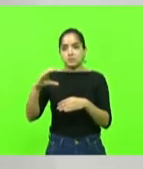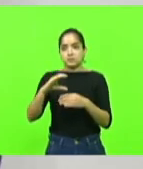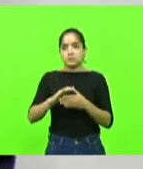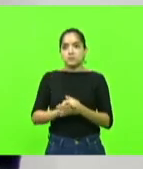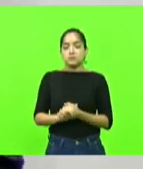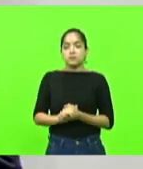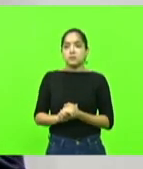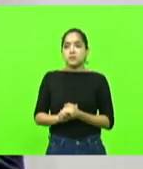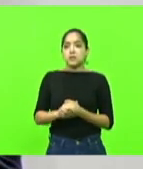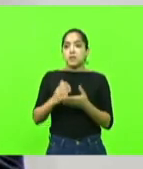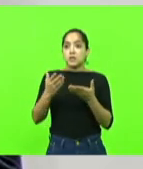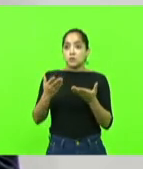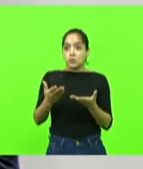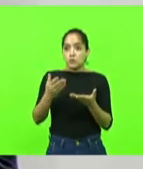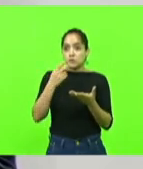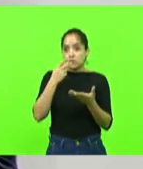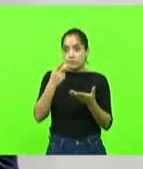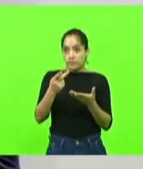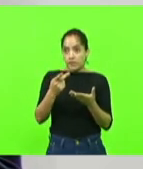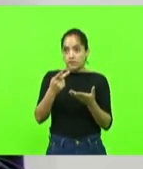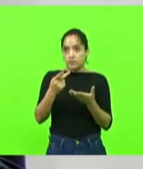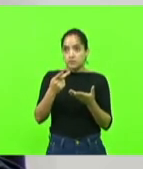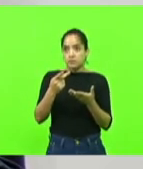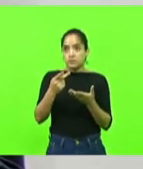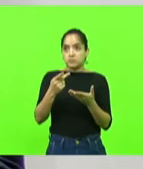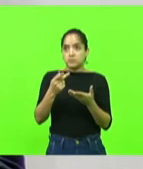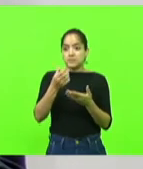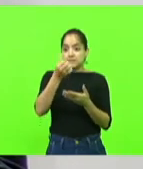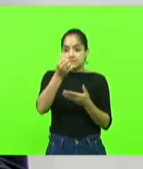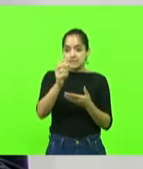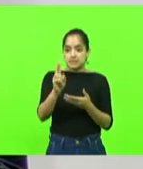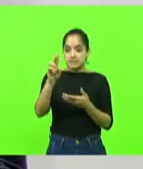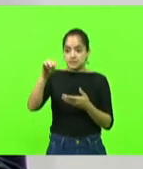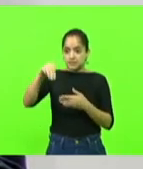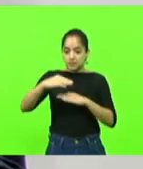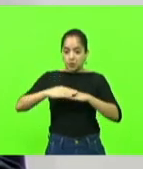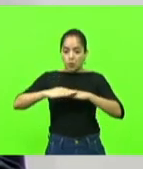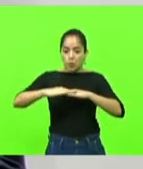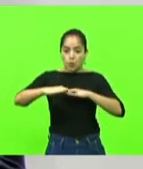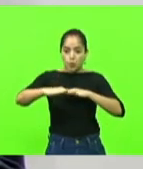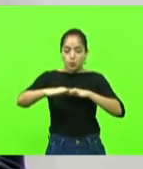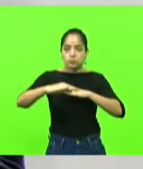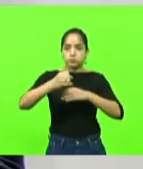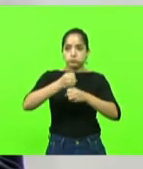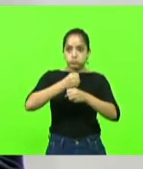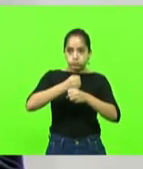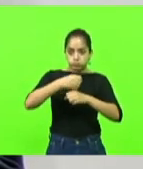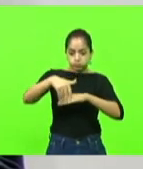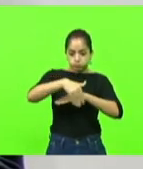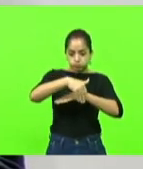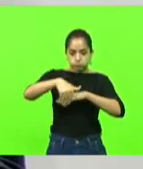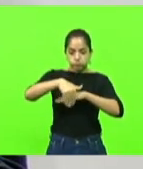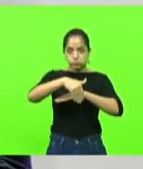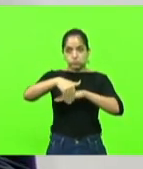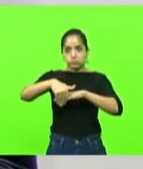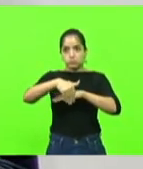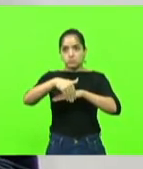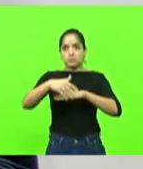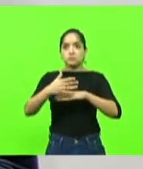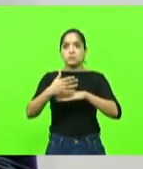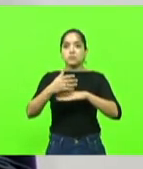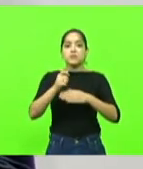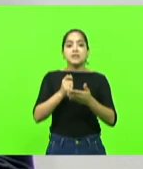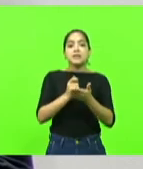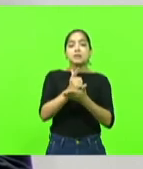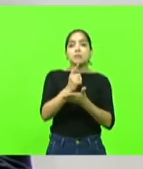Quando eu falo que a cada seis quilômetros de asfaltos construídos em Santa Catarina, quem pagou um foi